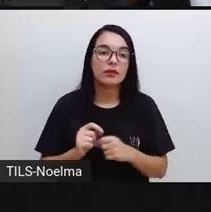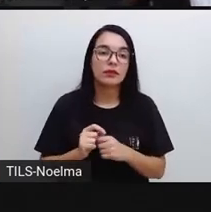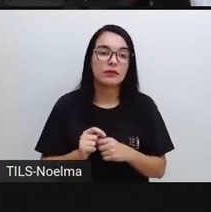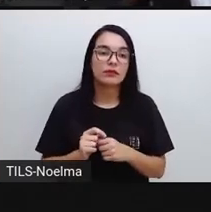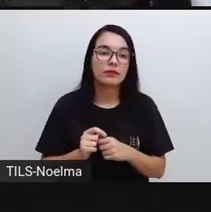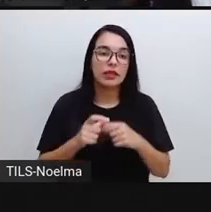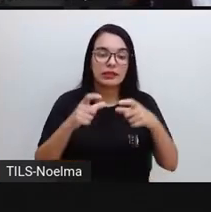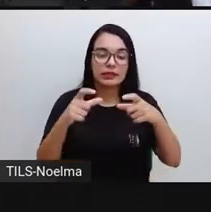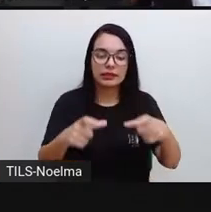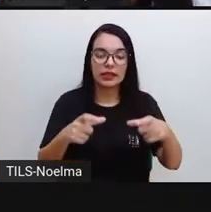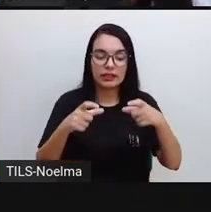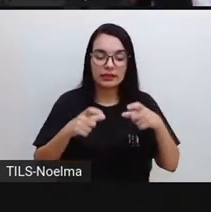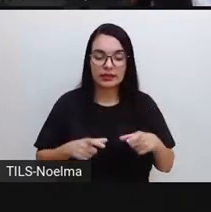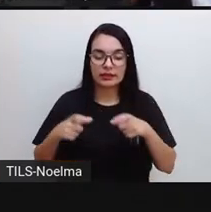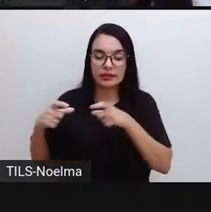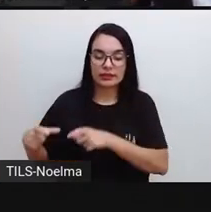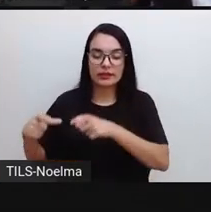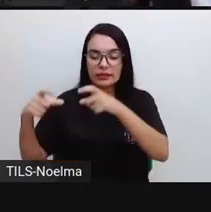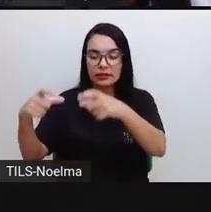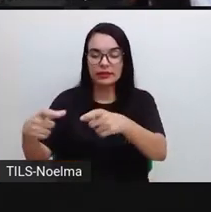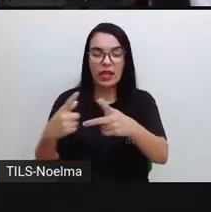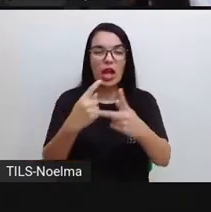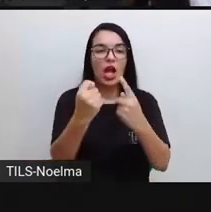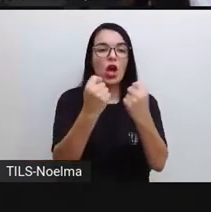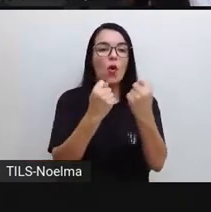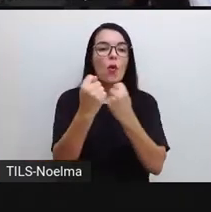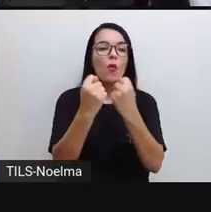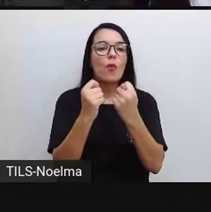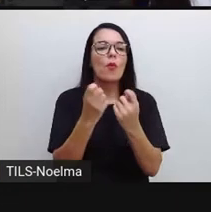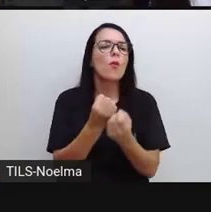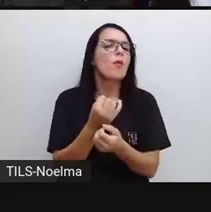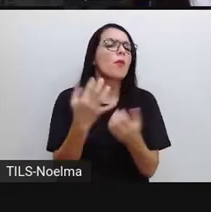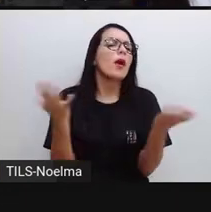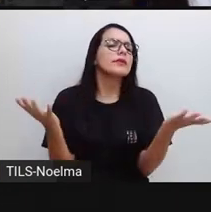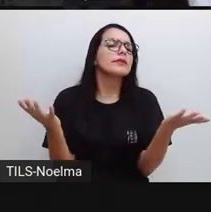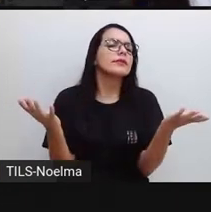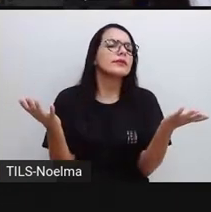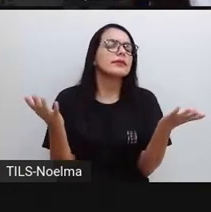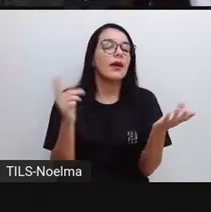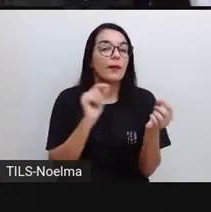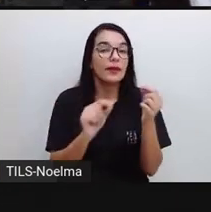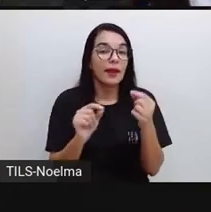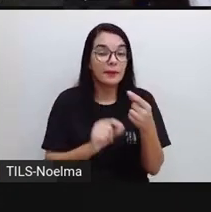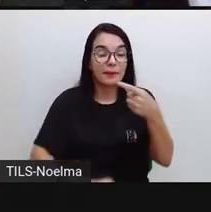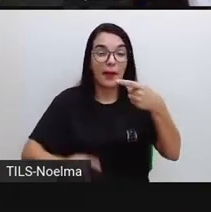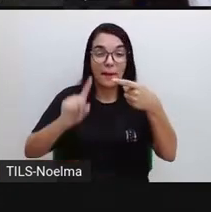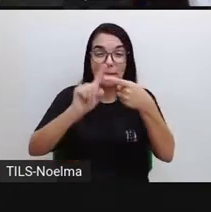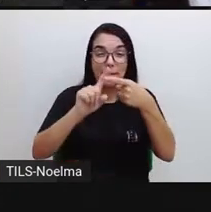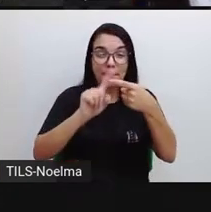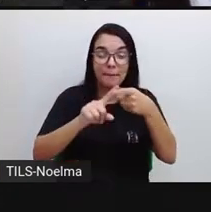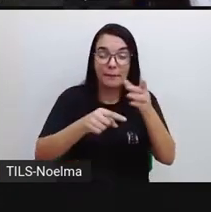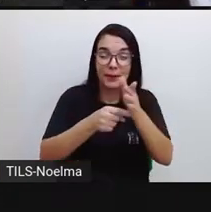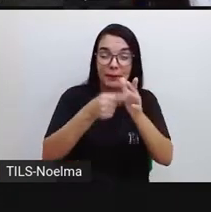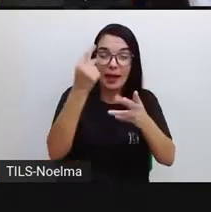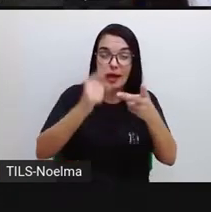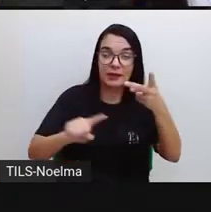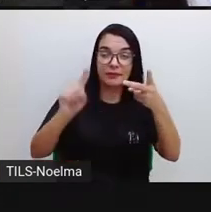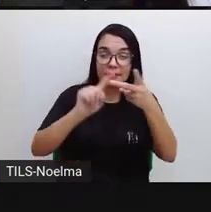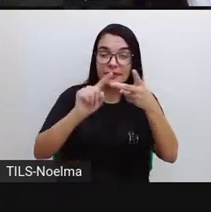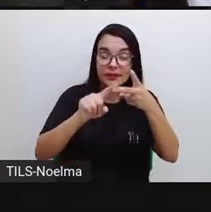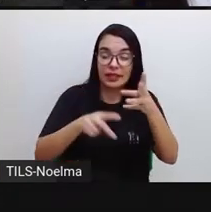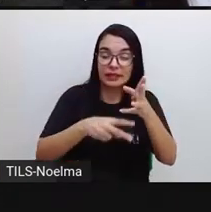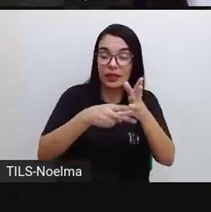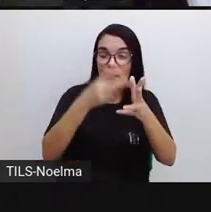setores da economia. Que setores são esses? Setor primário, setor secundário e setor